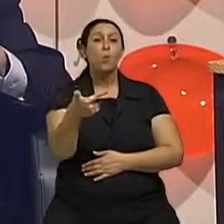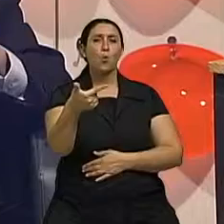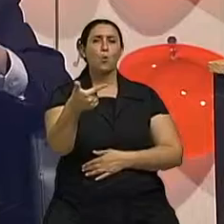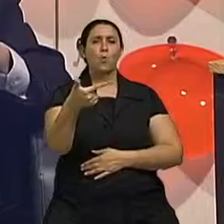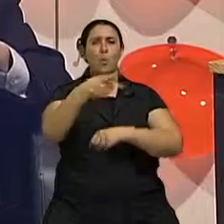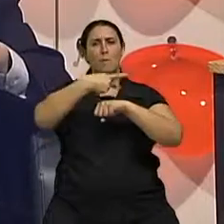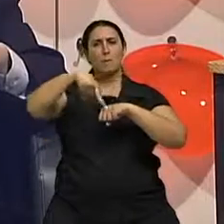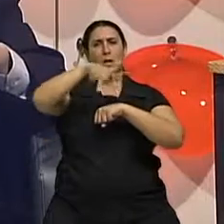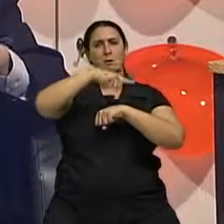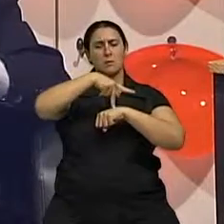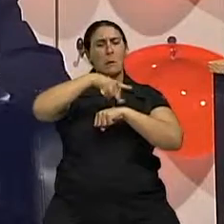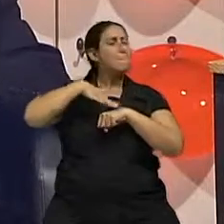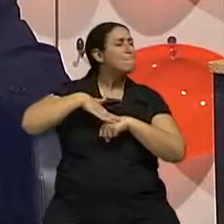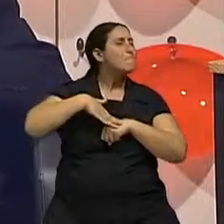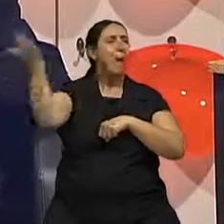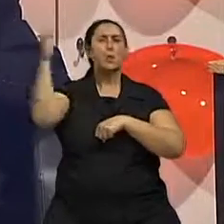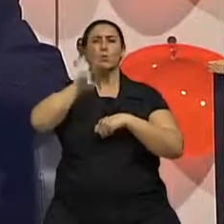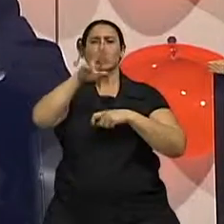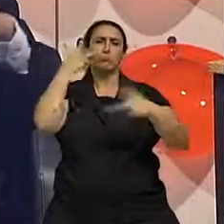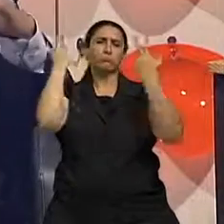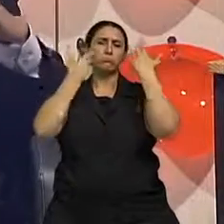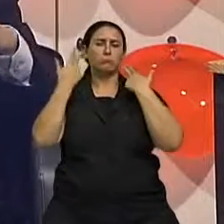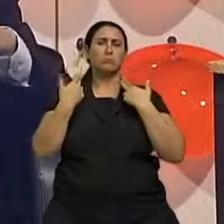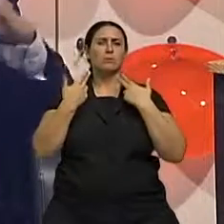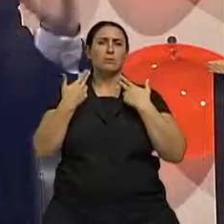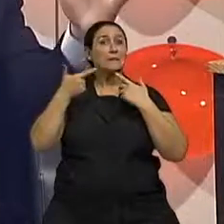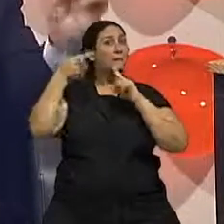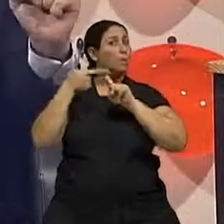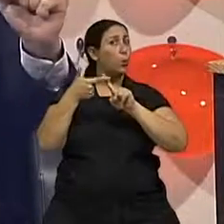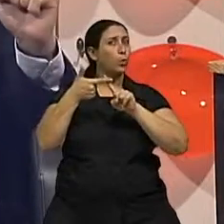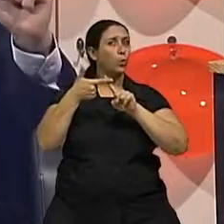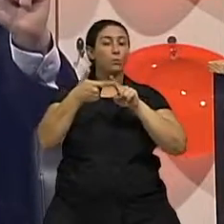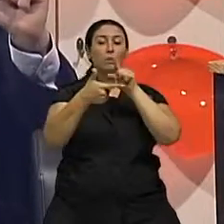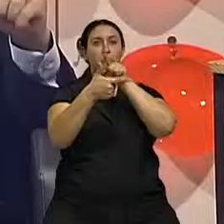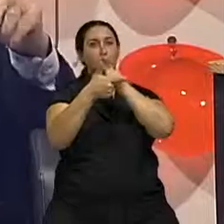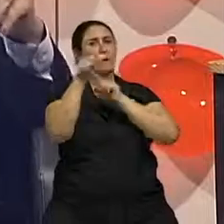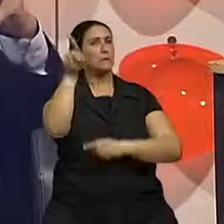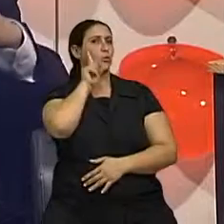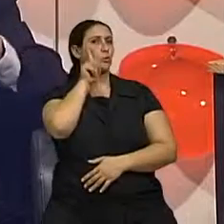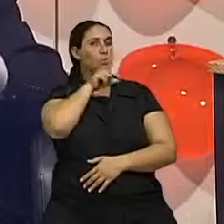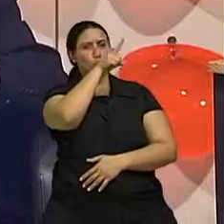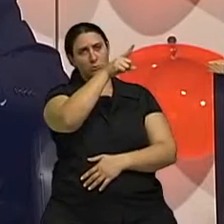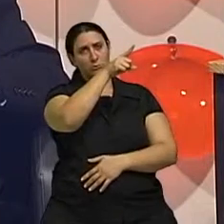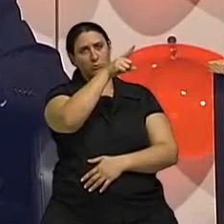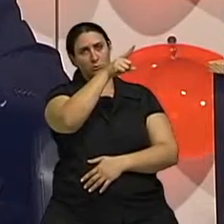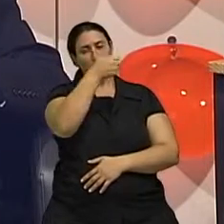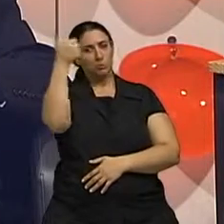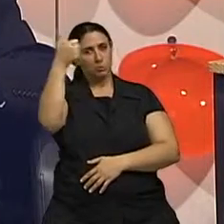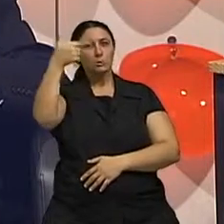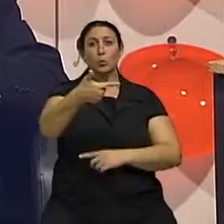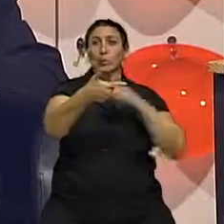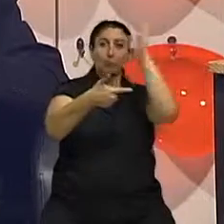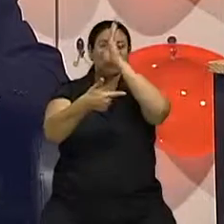plástica. Depois vem a China e etc. E o primeiro são os Estados Unidos. Agora,